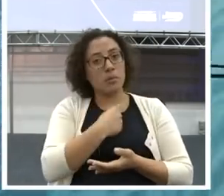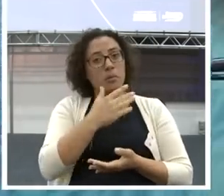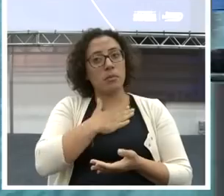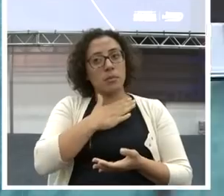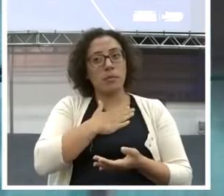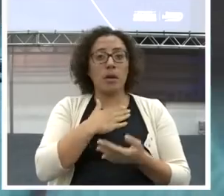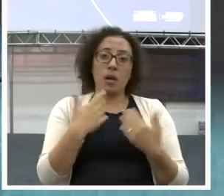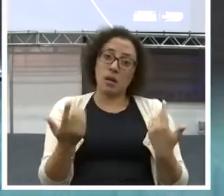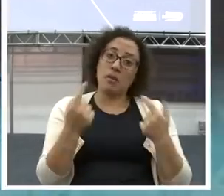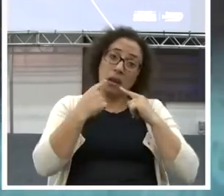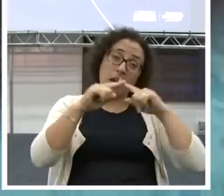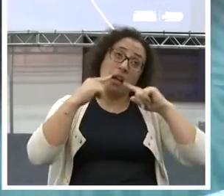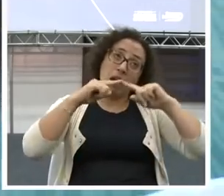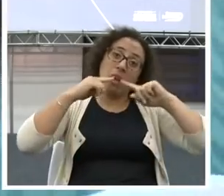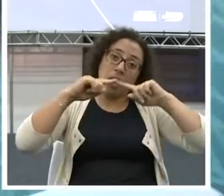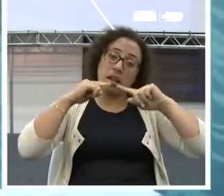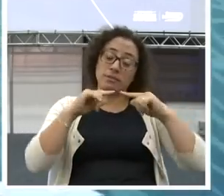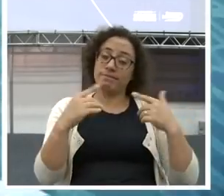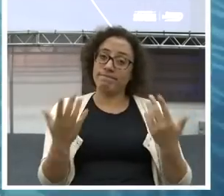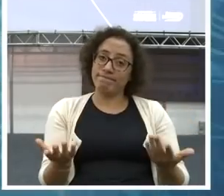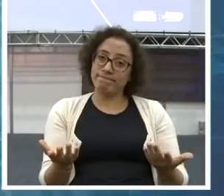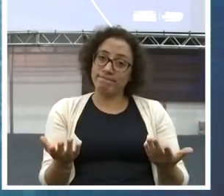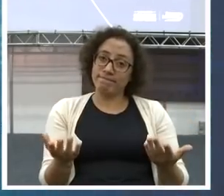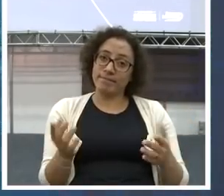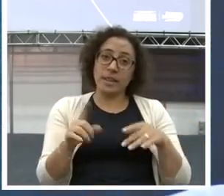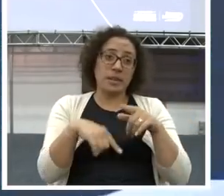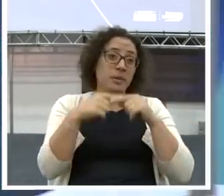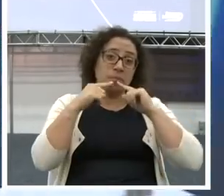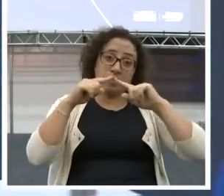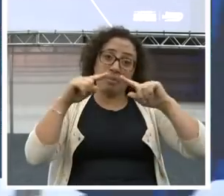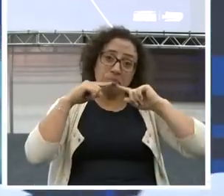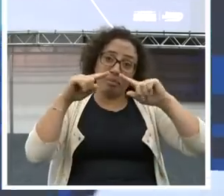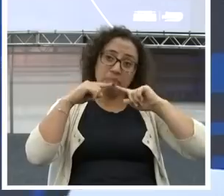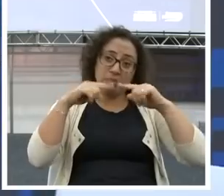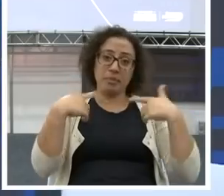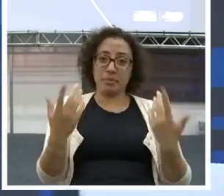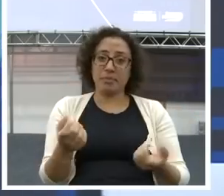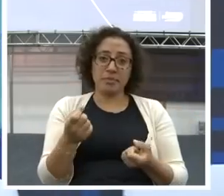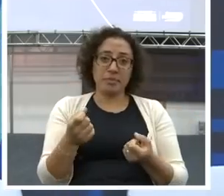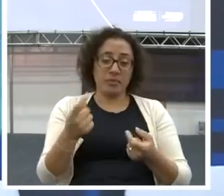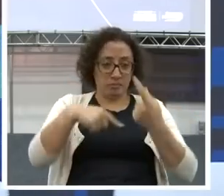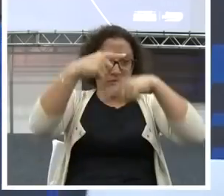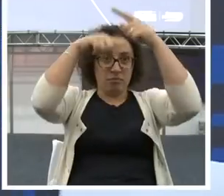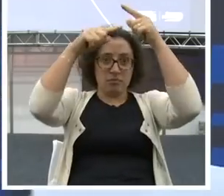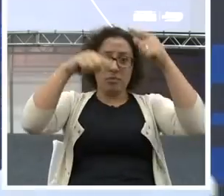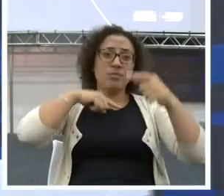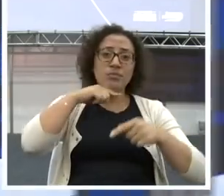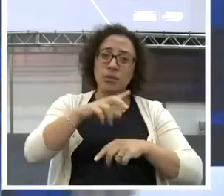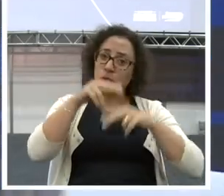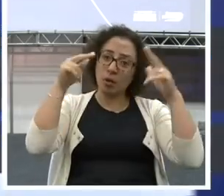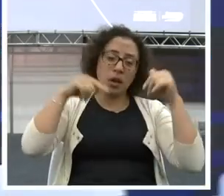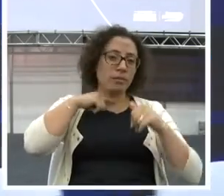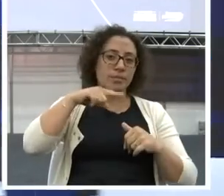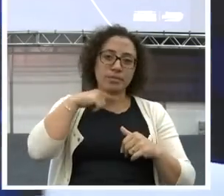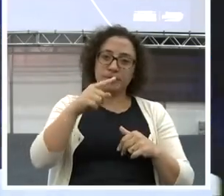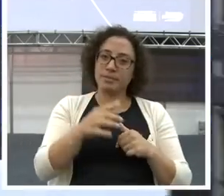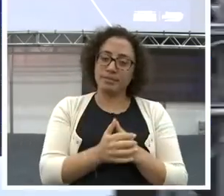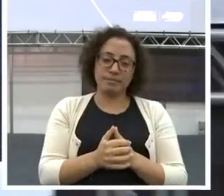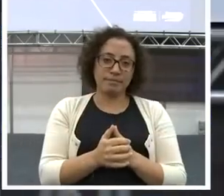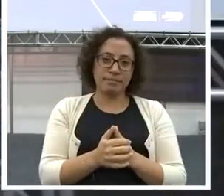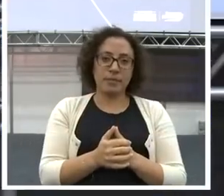a reclamar. Você vai virar um reclamão. E não vai vencer. Então, a segurança está ligada